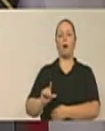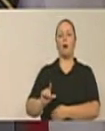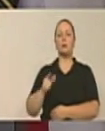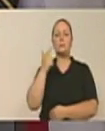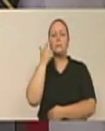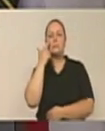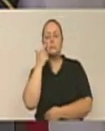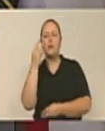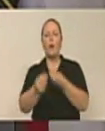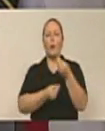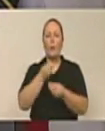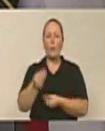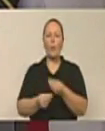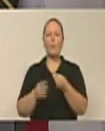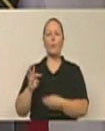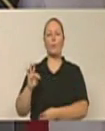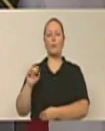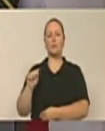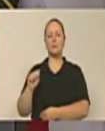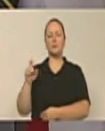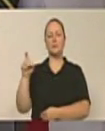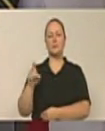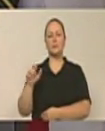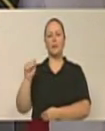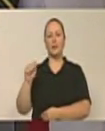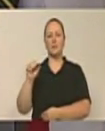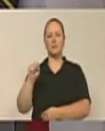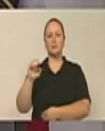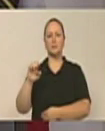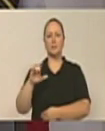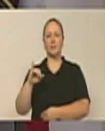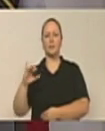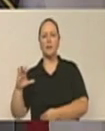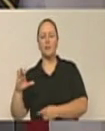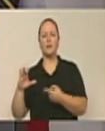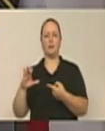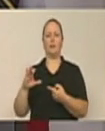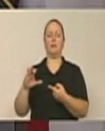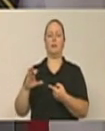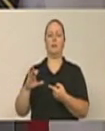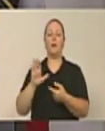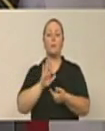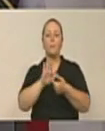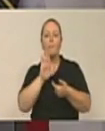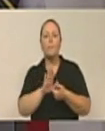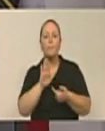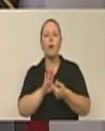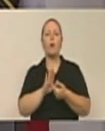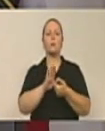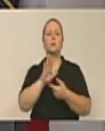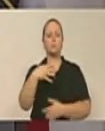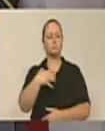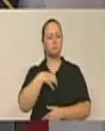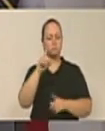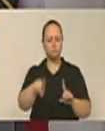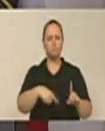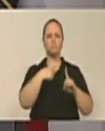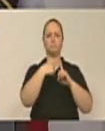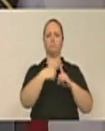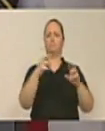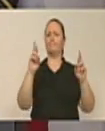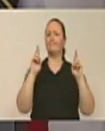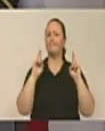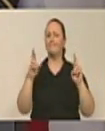taxa Selic, e, entre outras, notícias que mostram, vereador Marcos da Rosa, otimismo, esperança